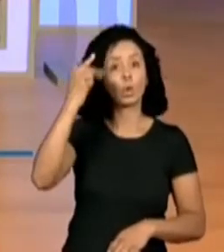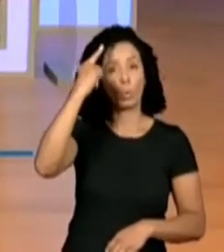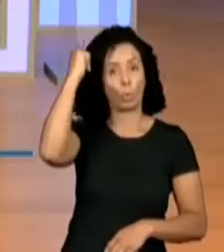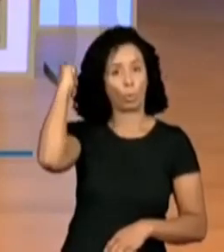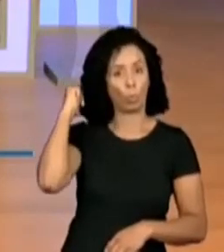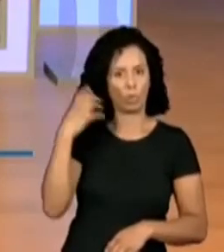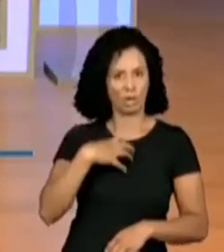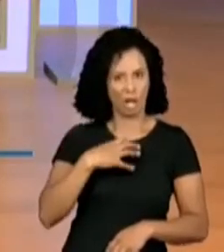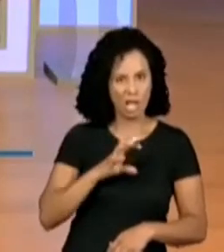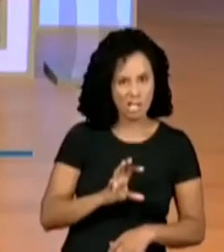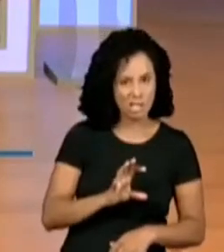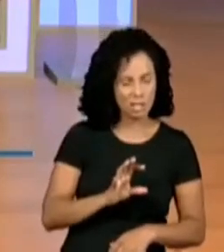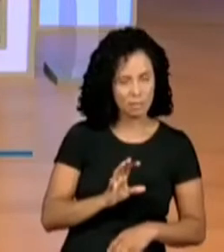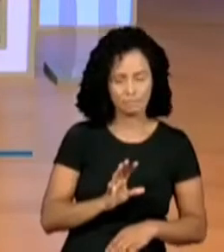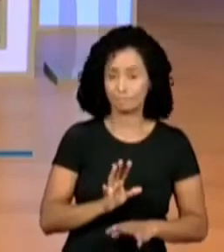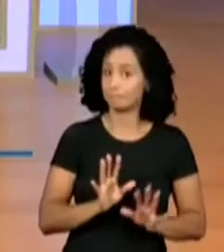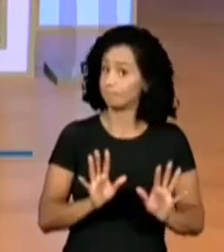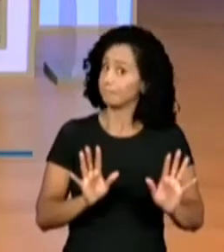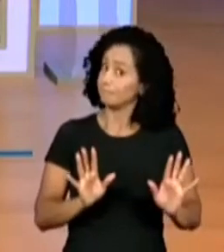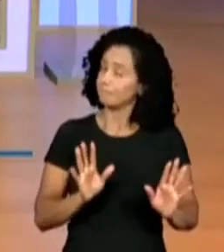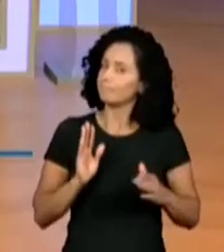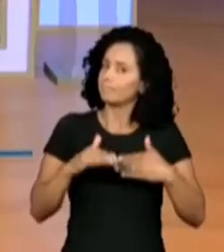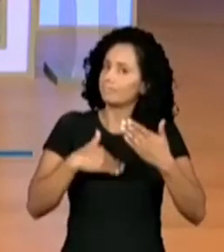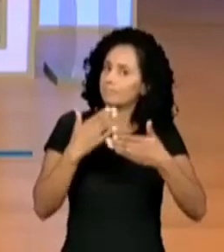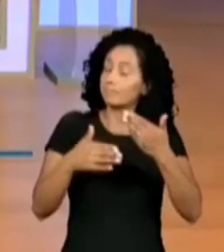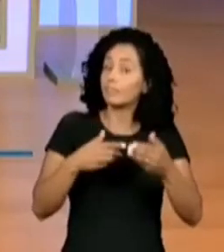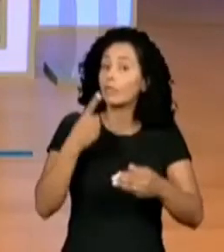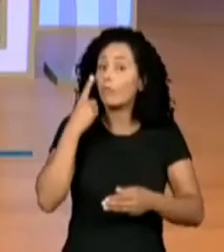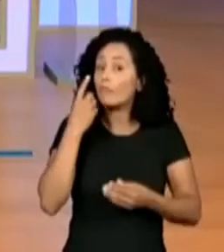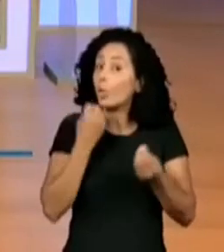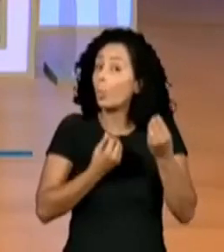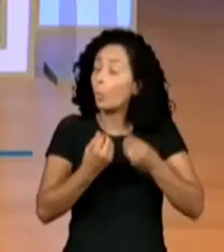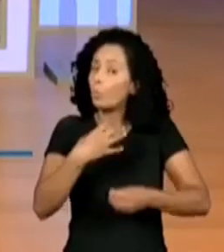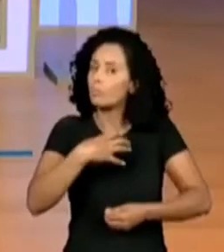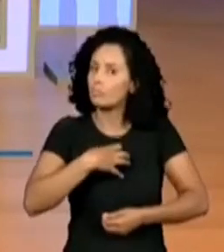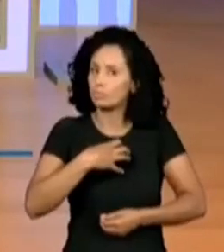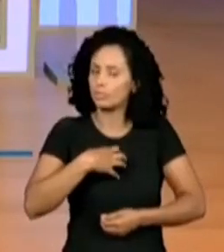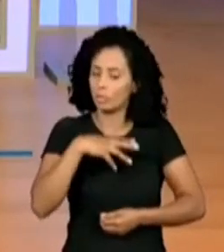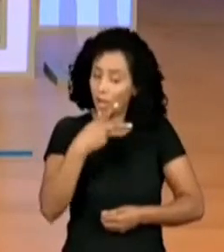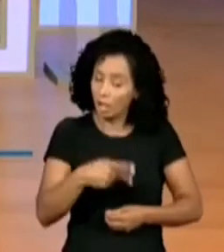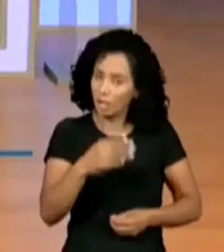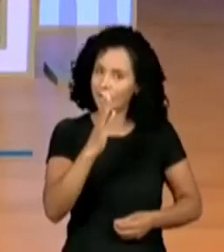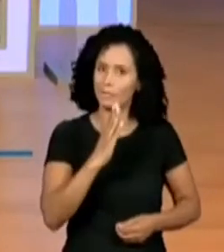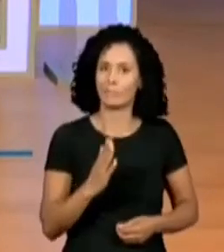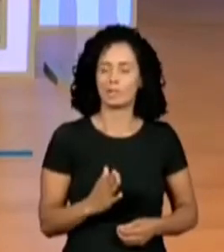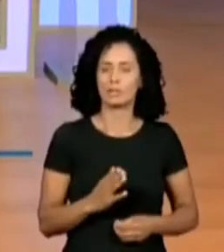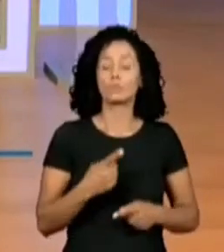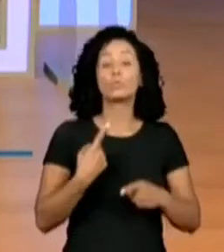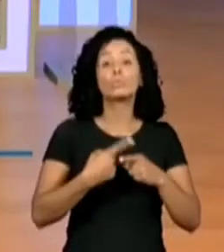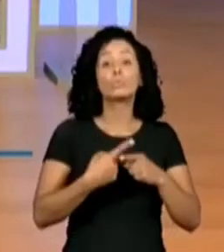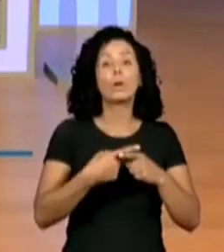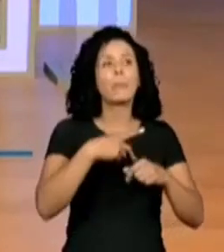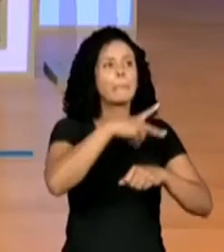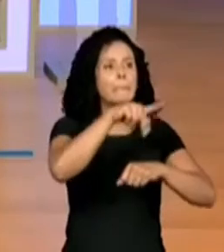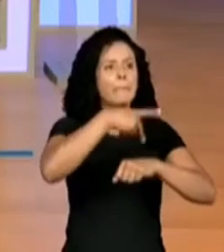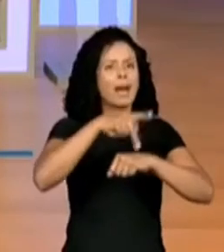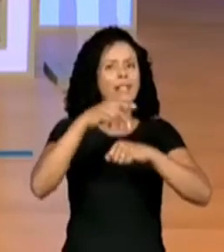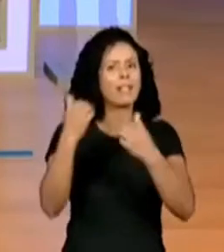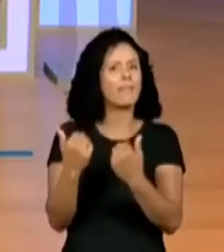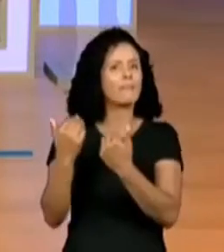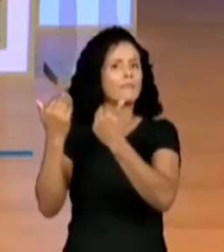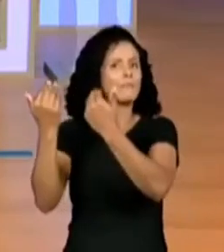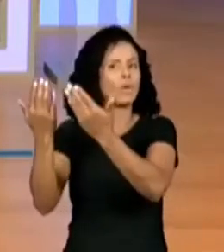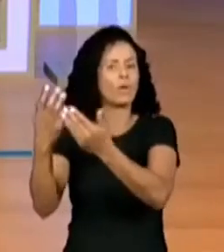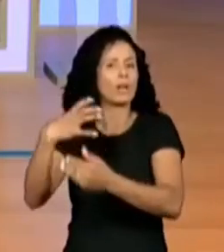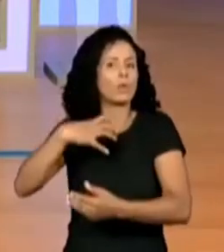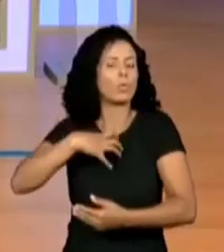ver um pouquinho disso, como funciona Around the World. A gente vai entender aí como que, ao redor do mundo, os alunos e